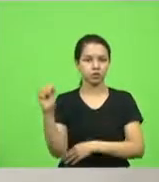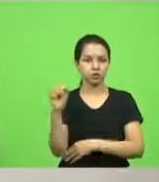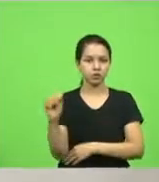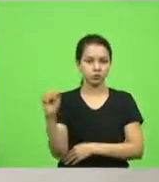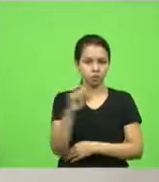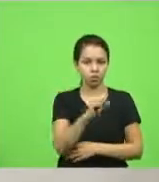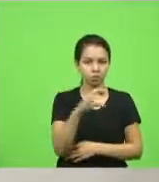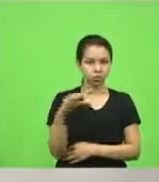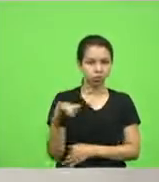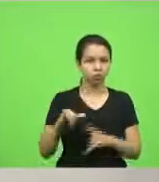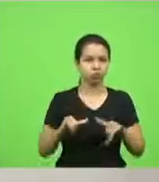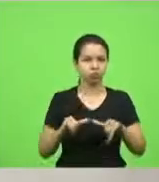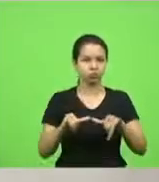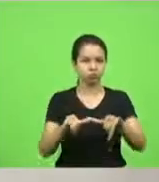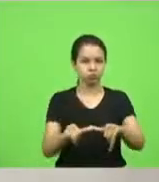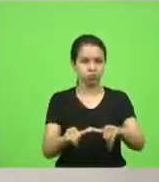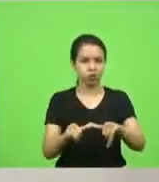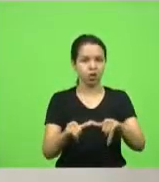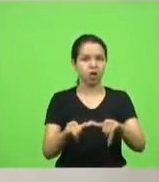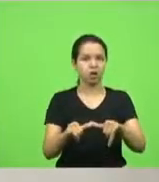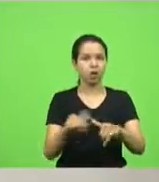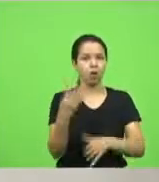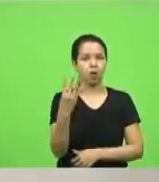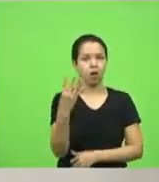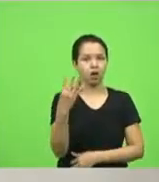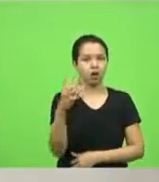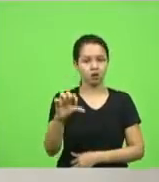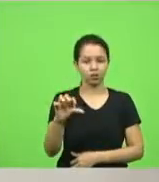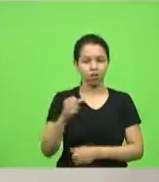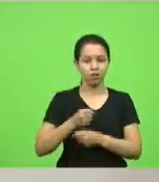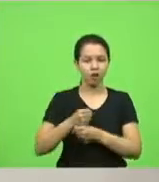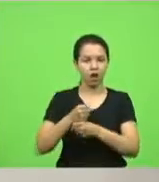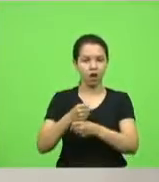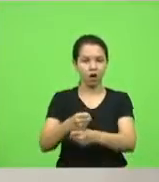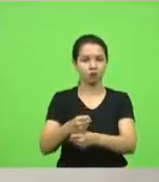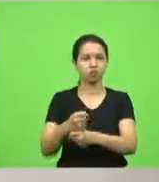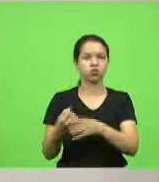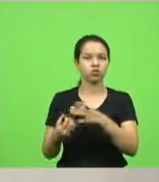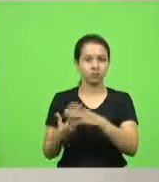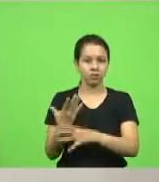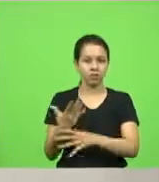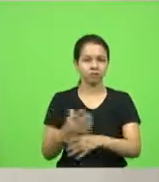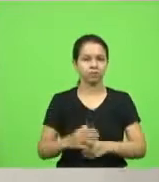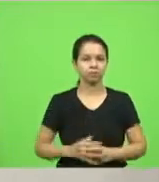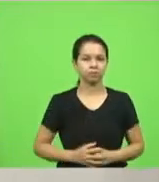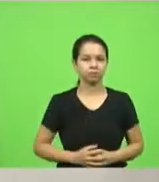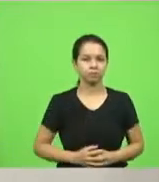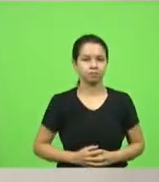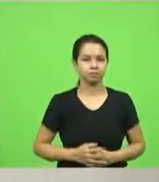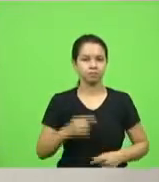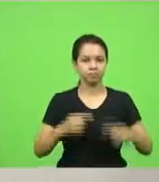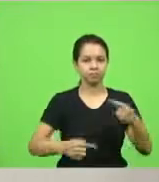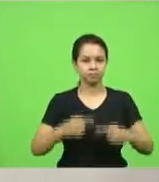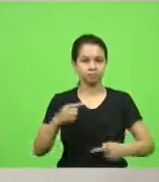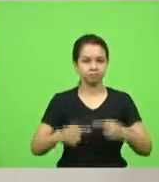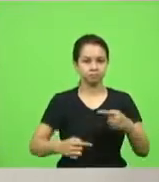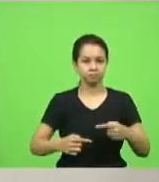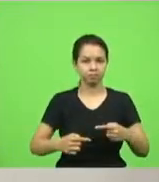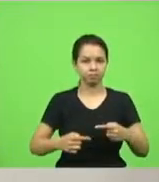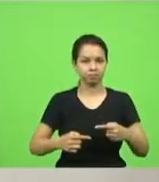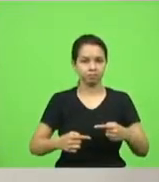Supermercados, pela passagem de seus 49 anos de fundação. Moção 81,